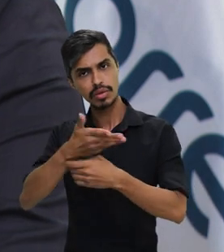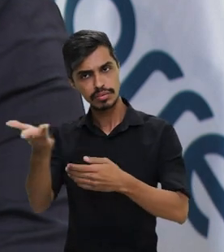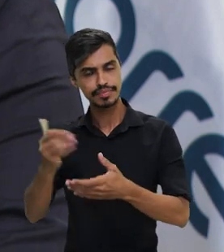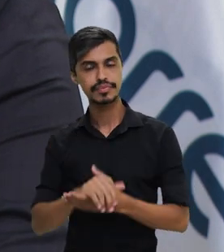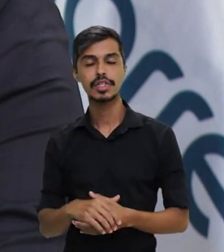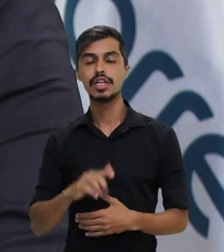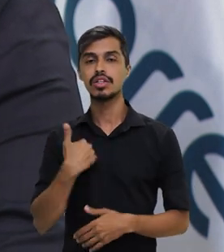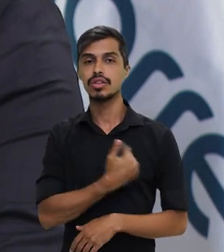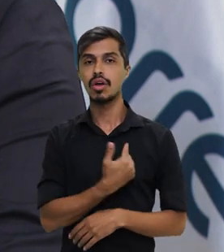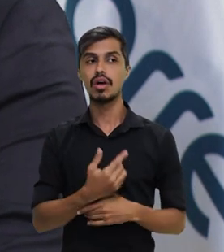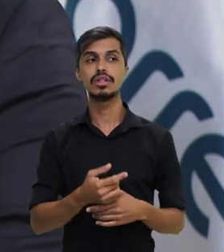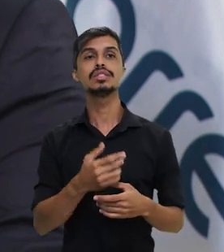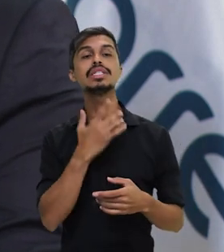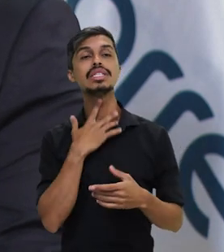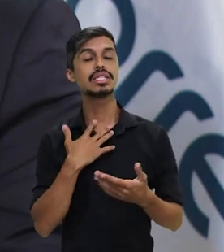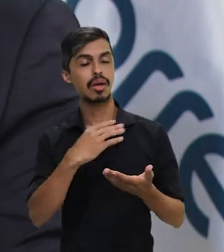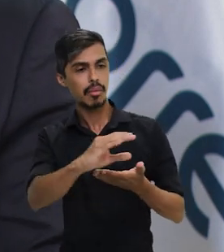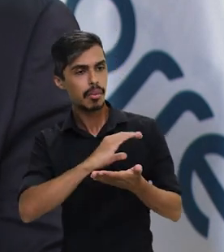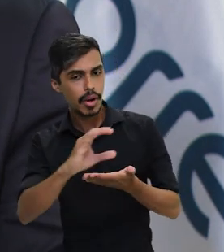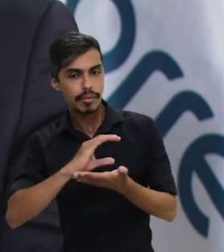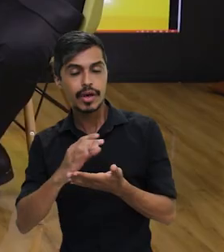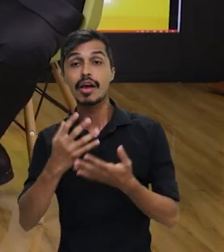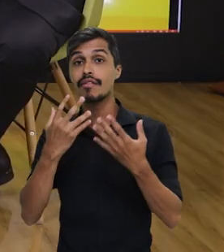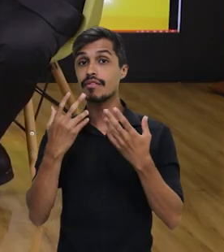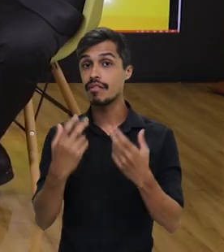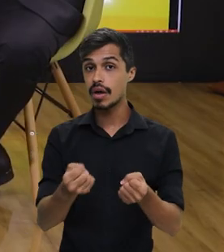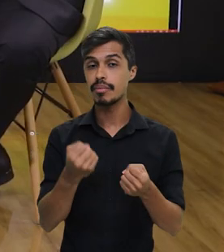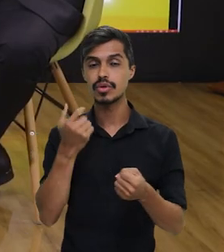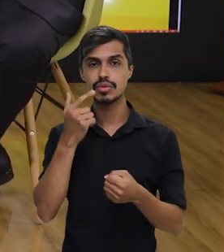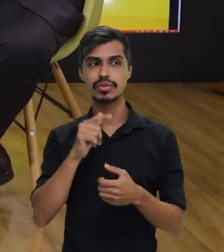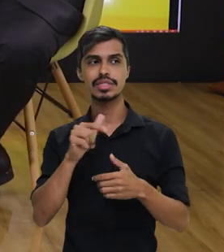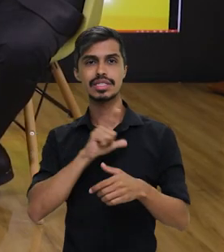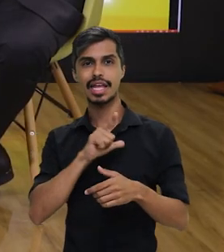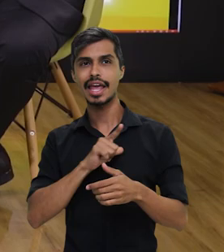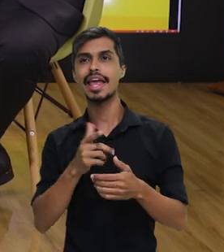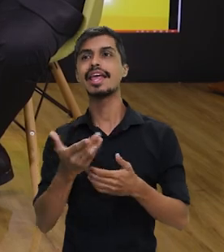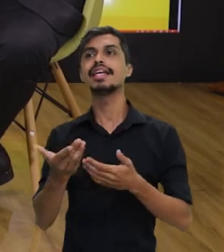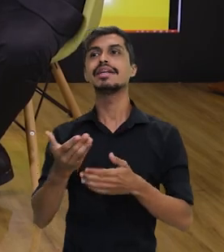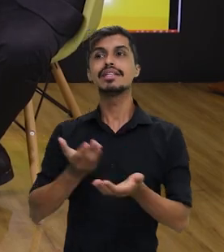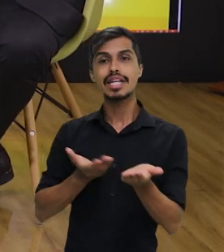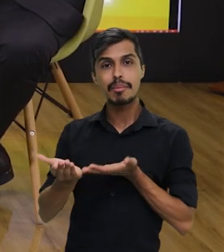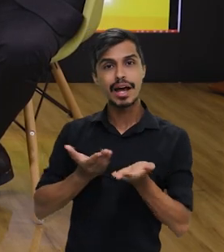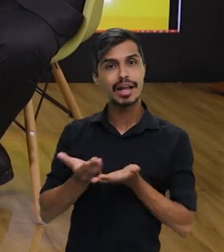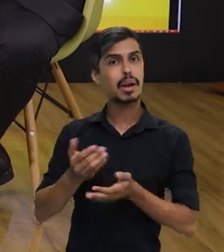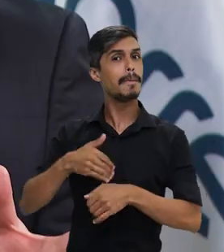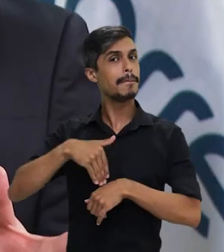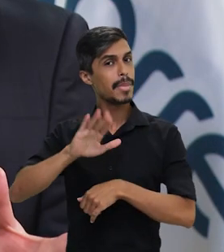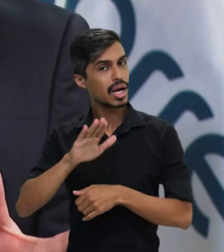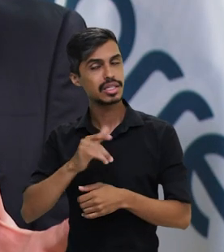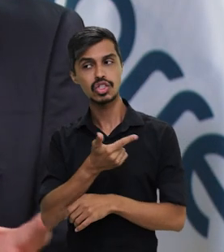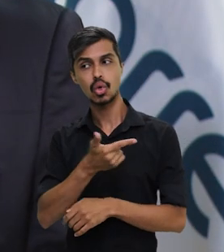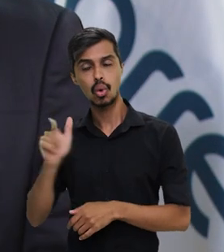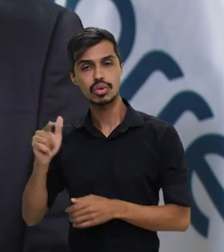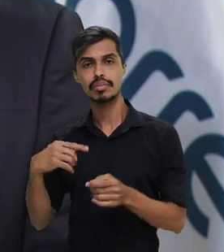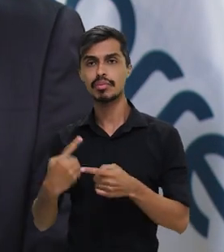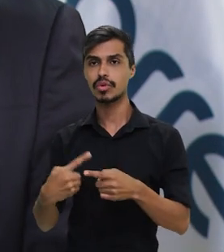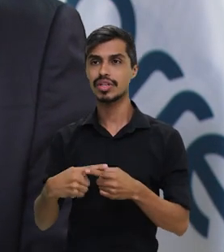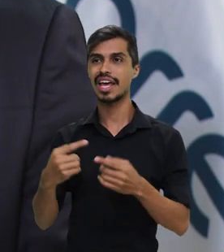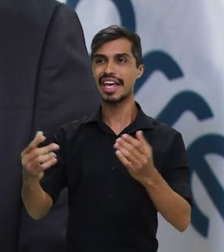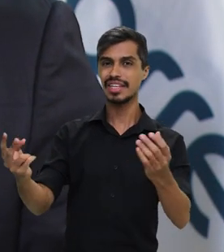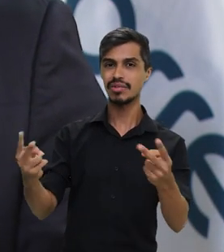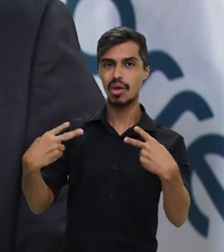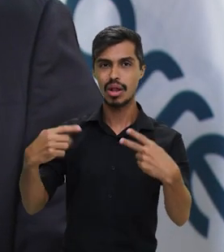a nossa receita, na verdade, vamos trabalhar alguns outros produtos para que a gente leve para as nossas agências.